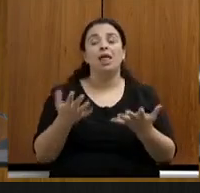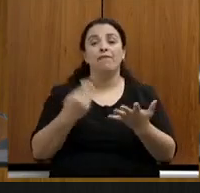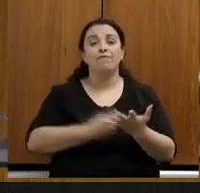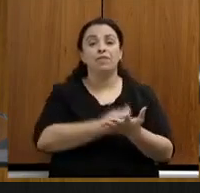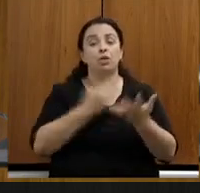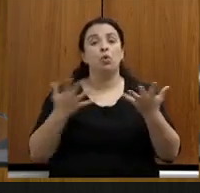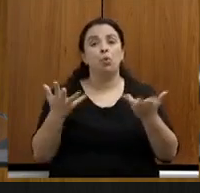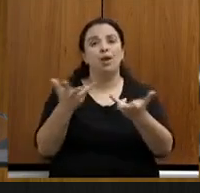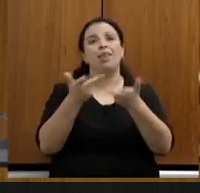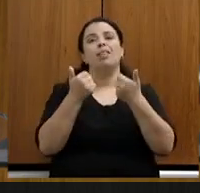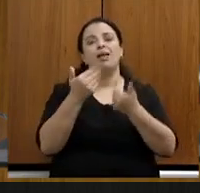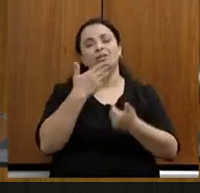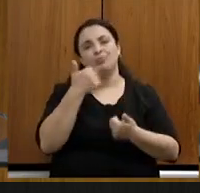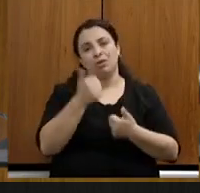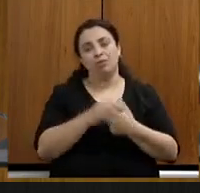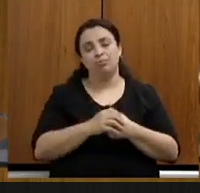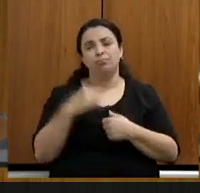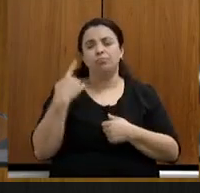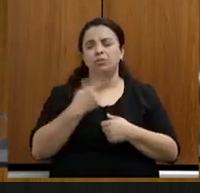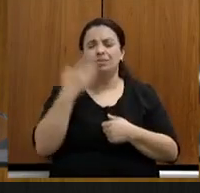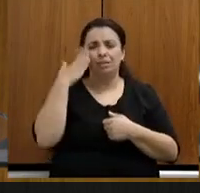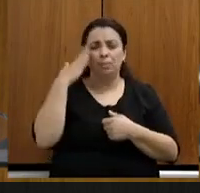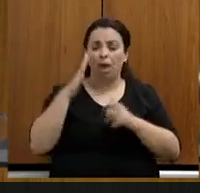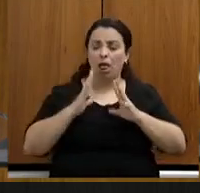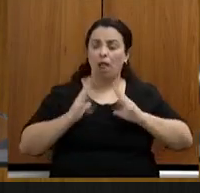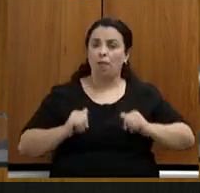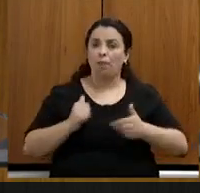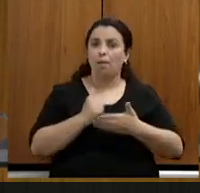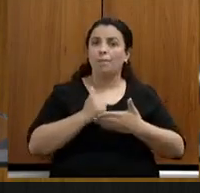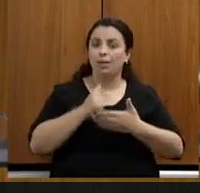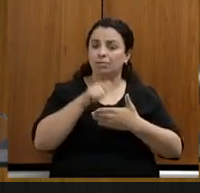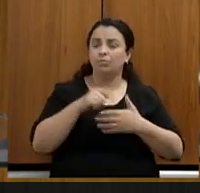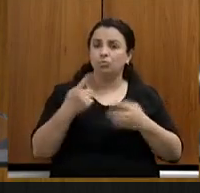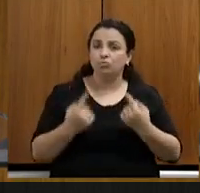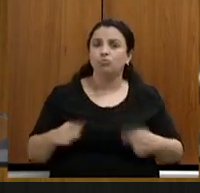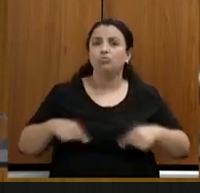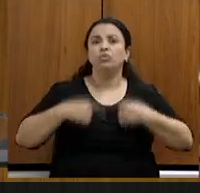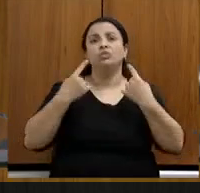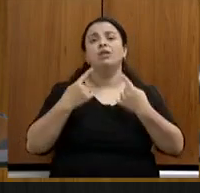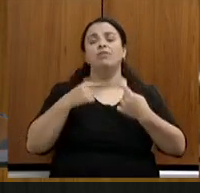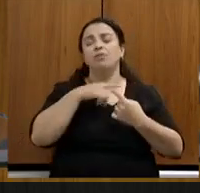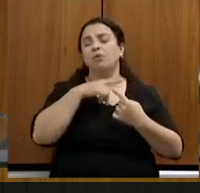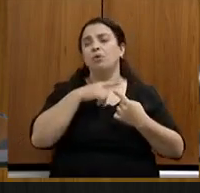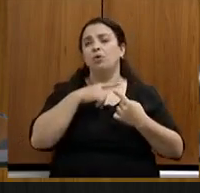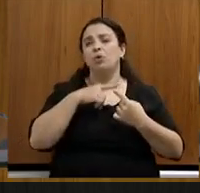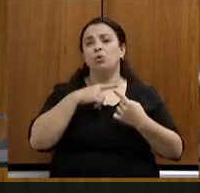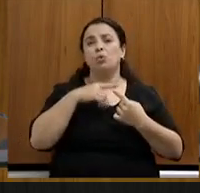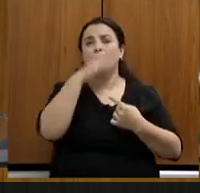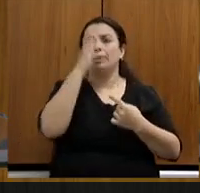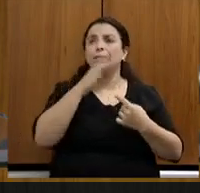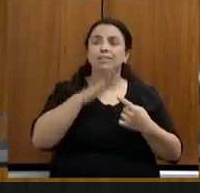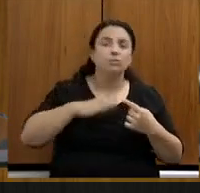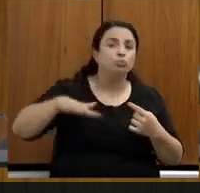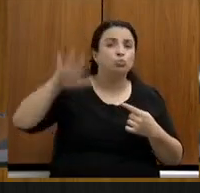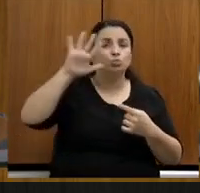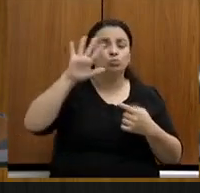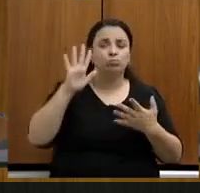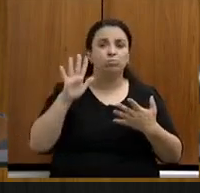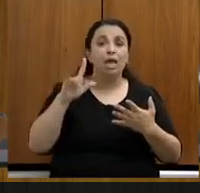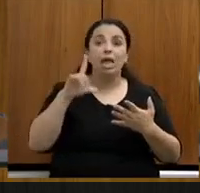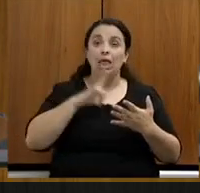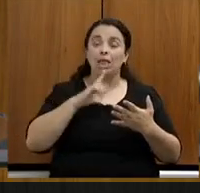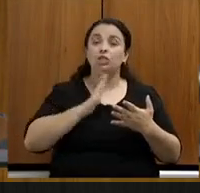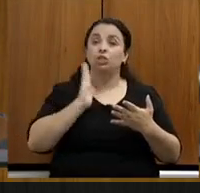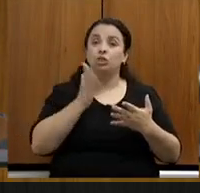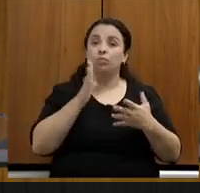que o saneamento é um grande desafio para todo o país, ele está hoje na pasta do meio ambiente, e ele é,